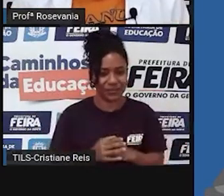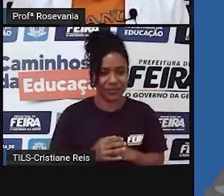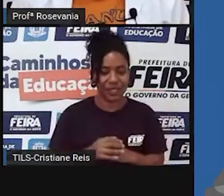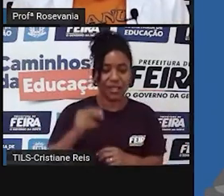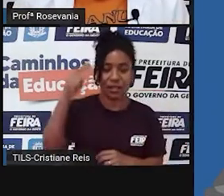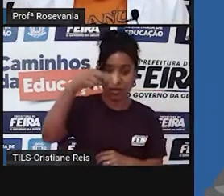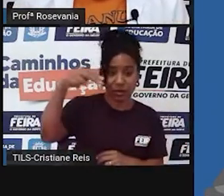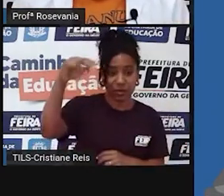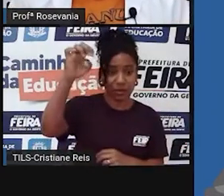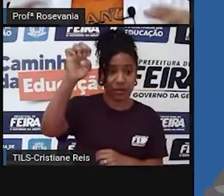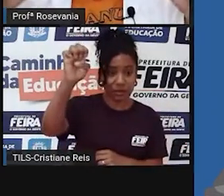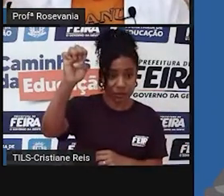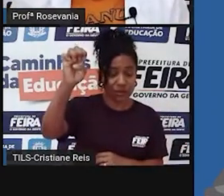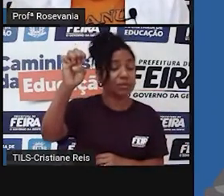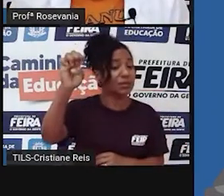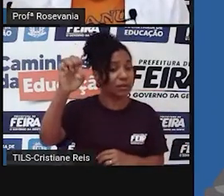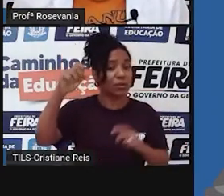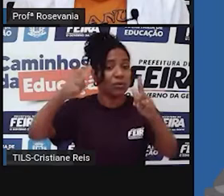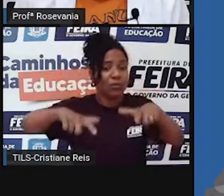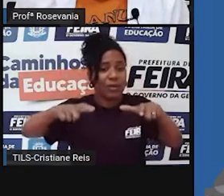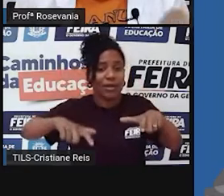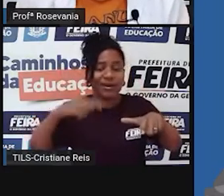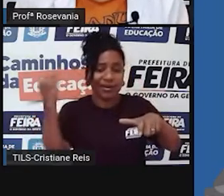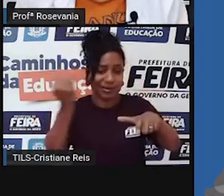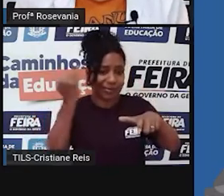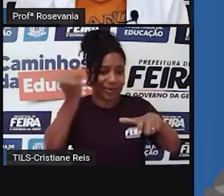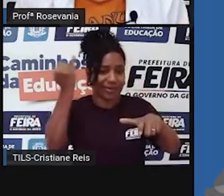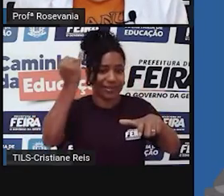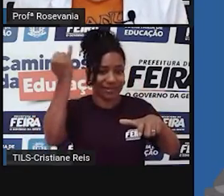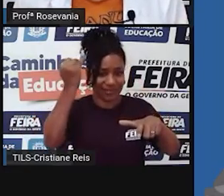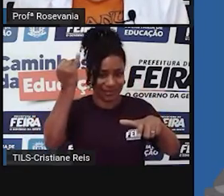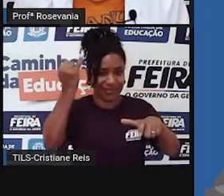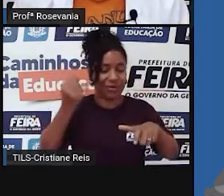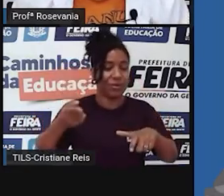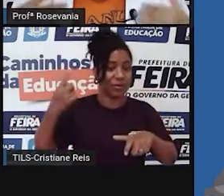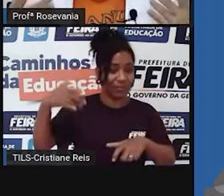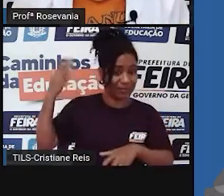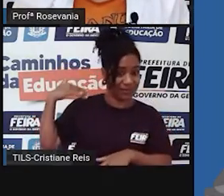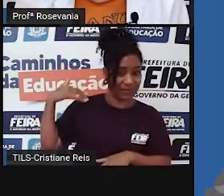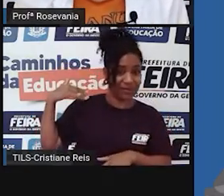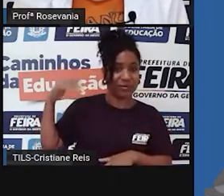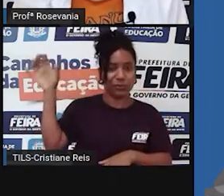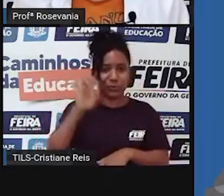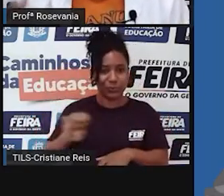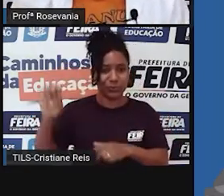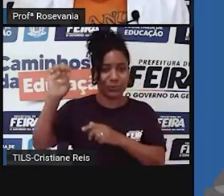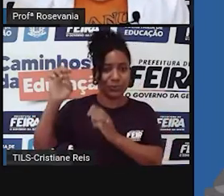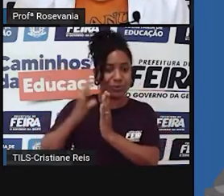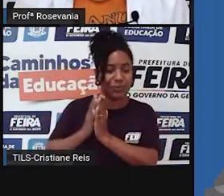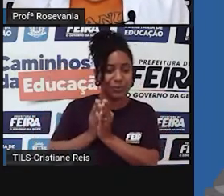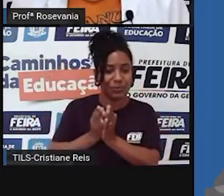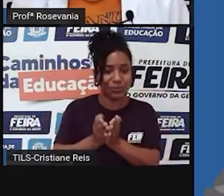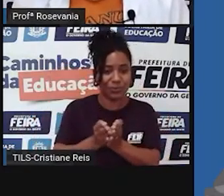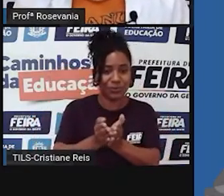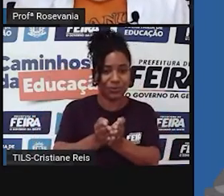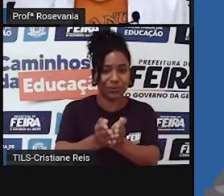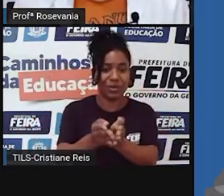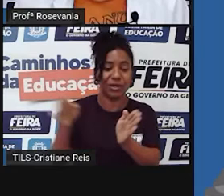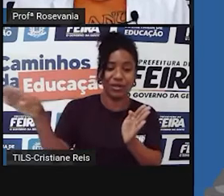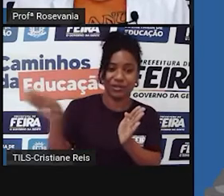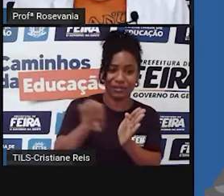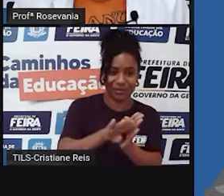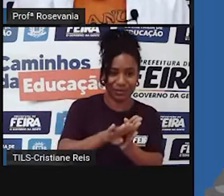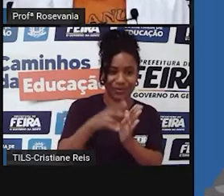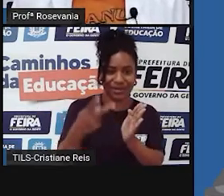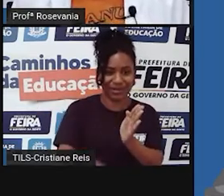justamente pelo fato de todo esse processo de recebimento, né, desses colonizadores, desses imigrantes, ter começado aqui, né, pela